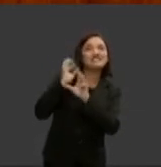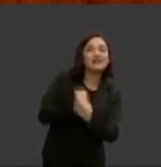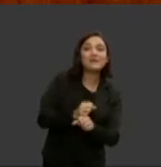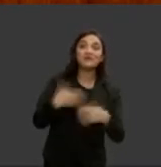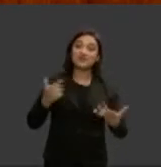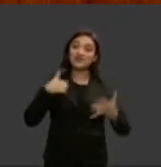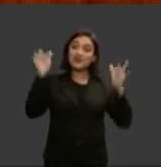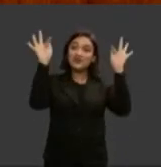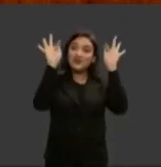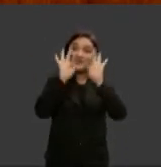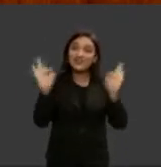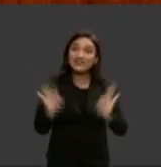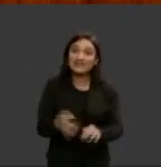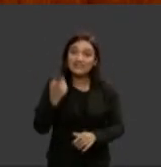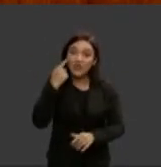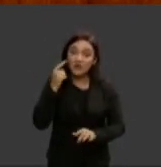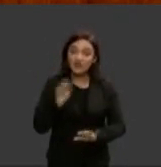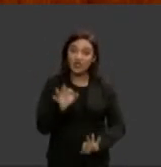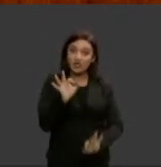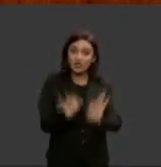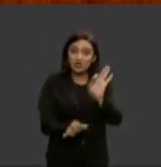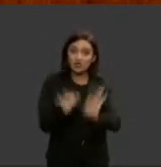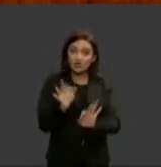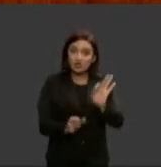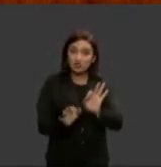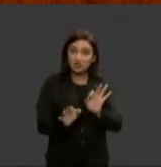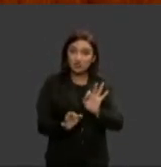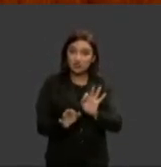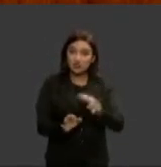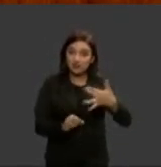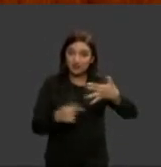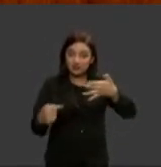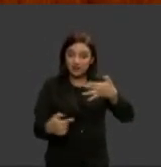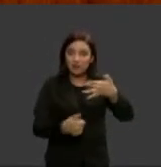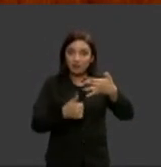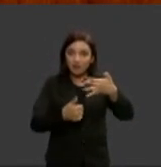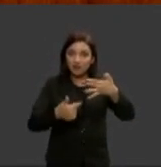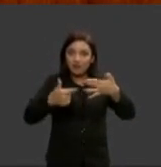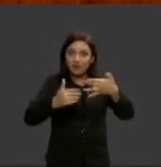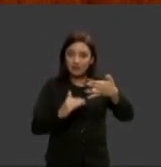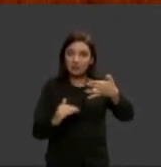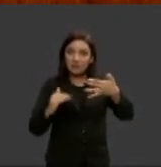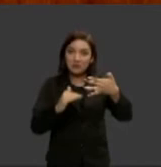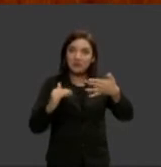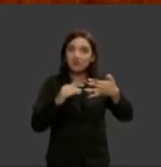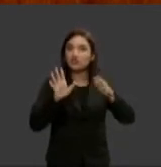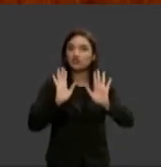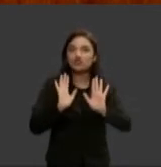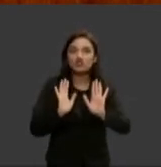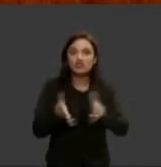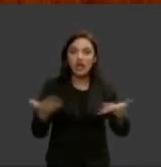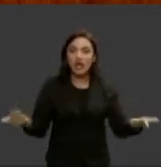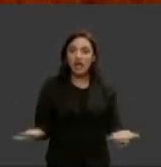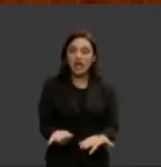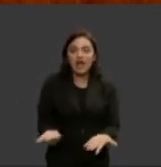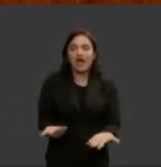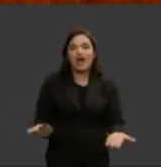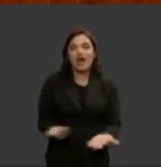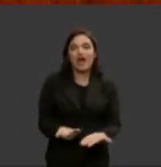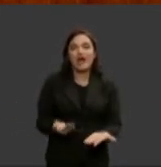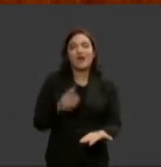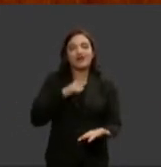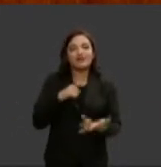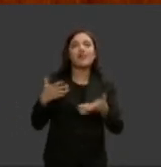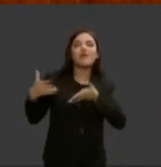vejo como a justiça de primeiro grau já não há mais na justiça de primeiro grau não